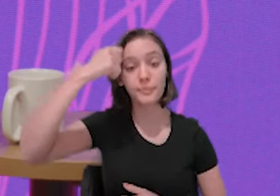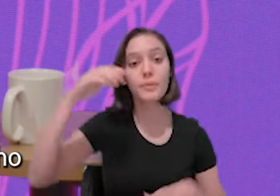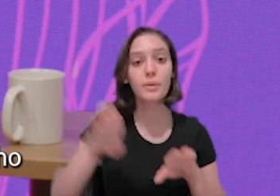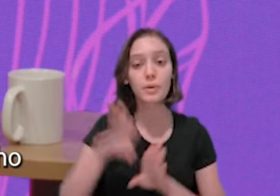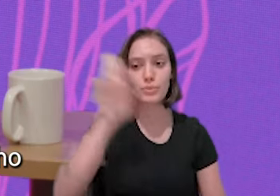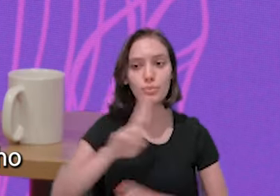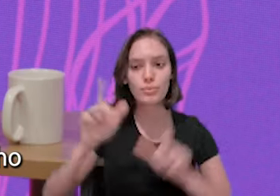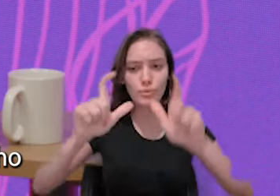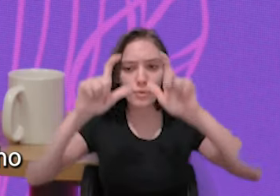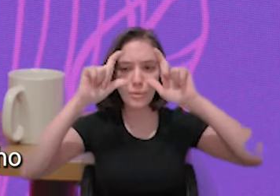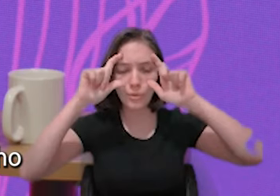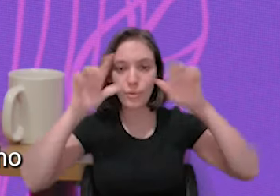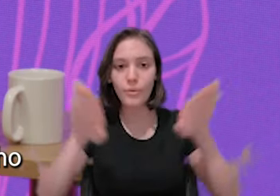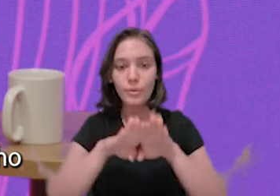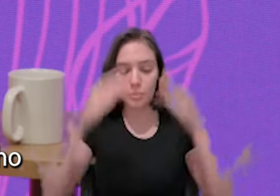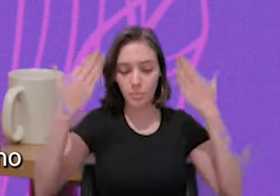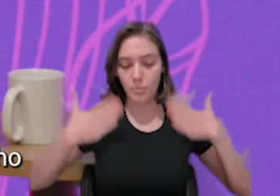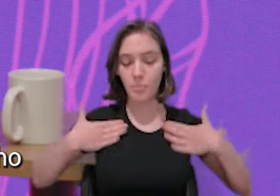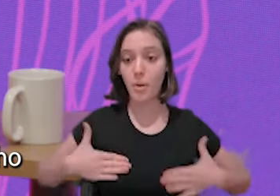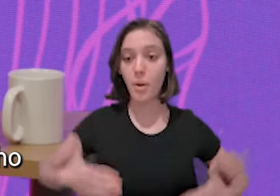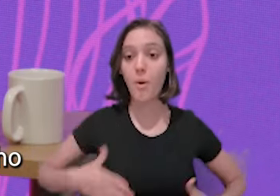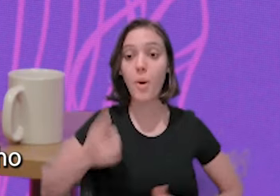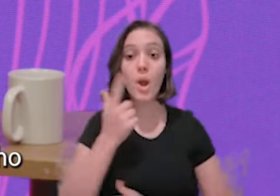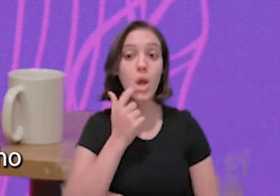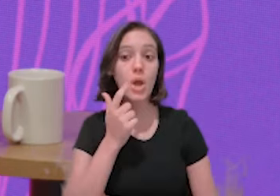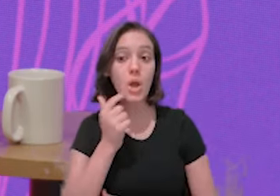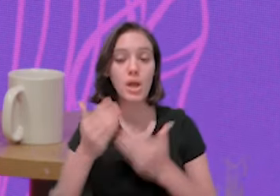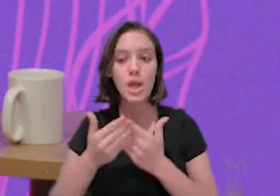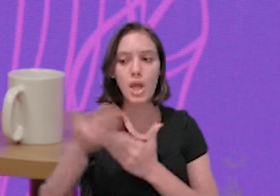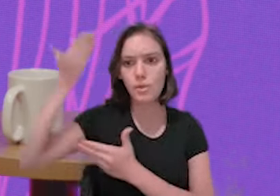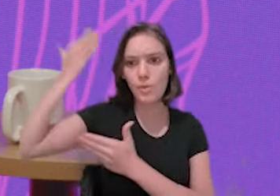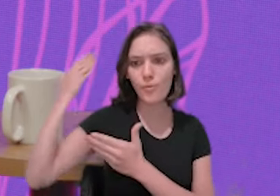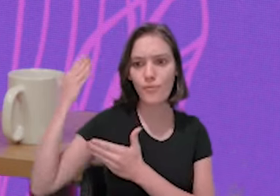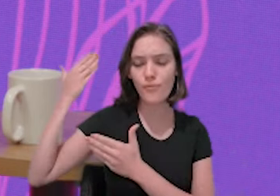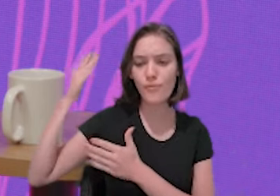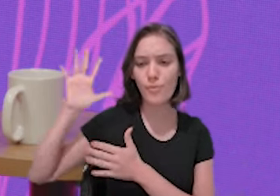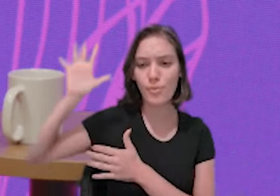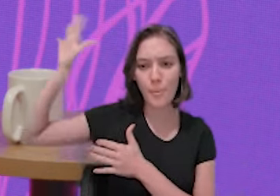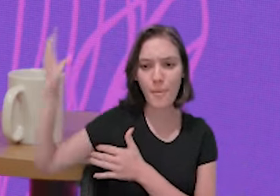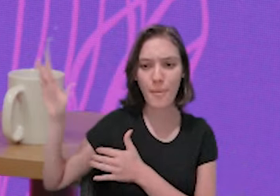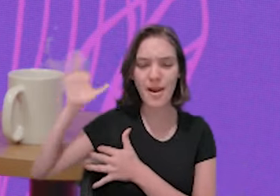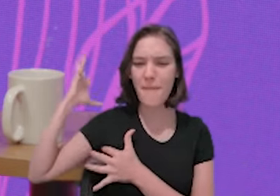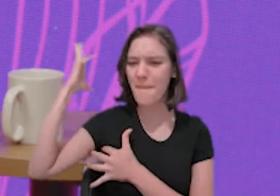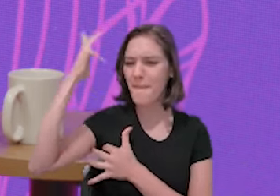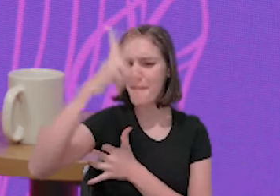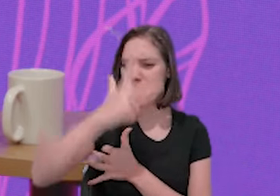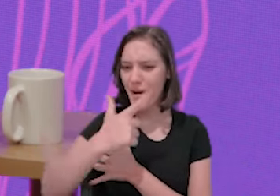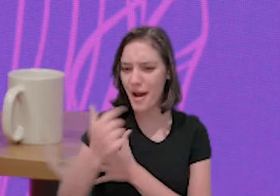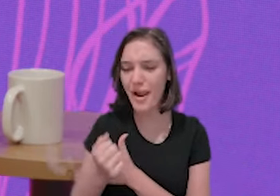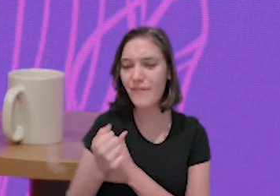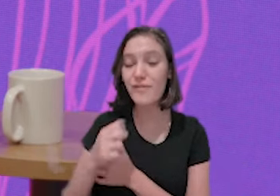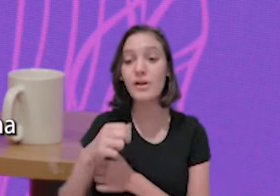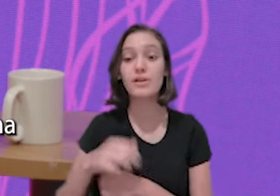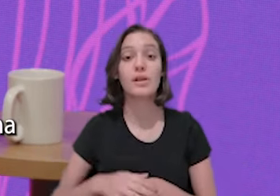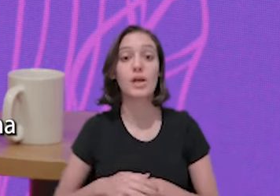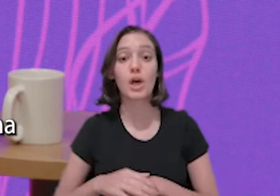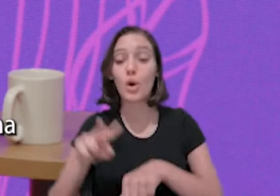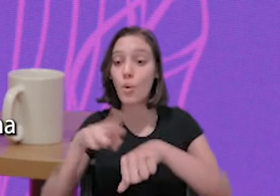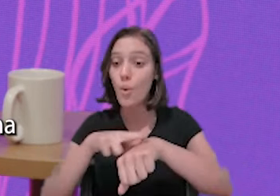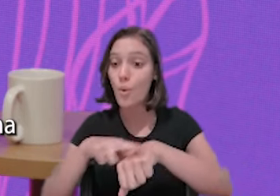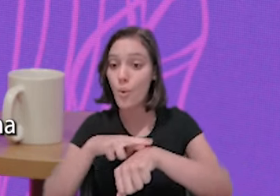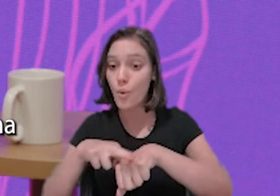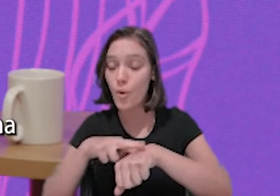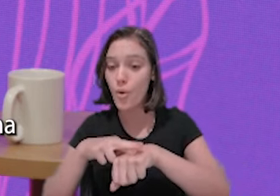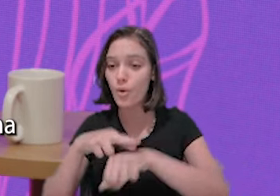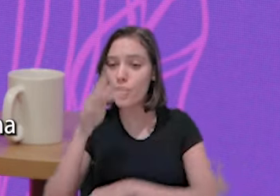não retinta, estou usando óculos, um conjunto vermelho e ao fundo um painel maravilhoso na cor roxa com